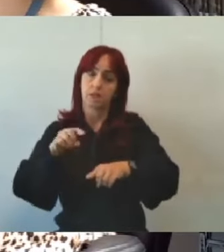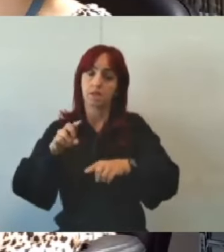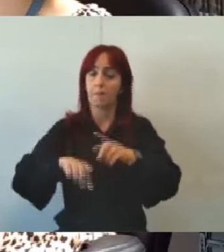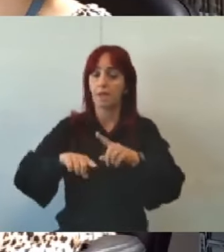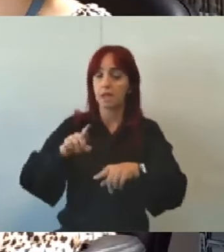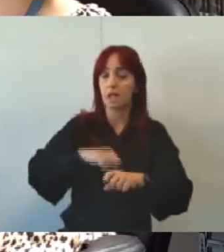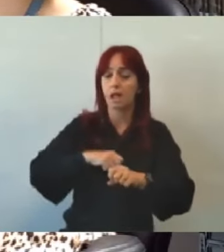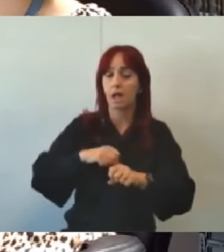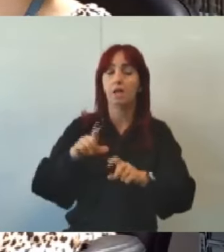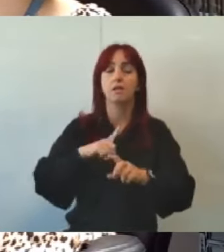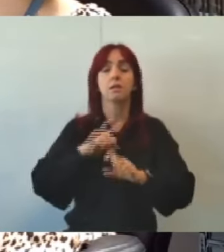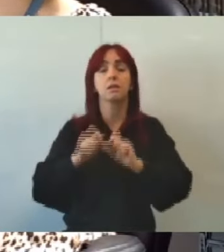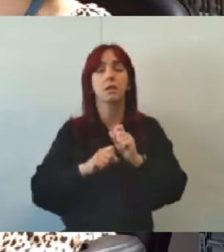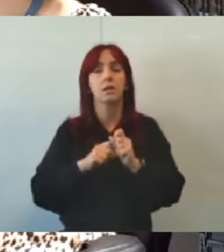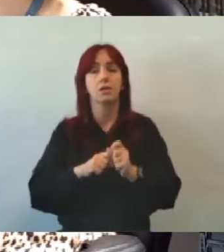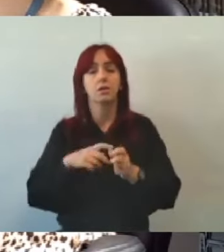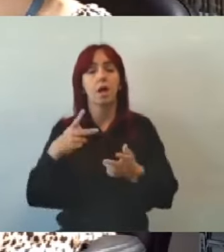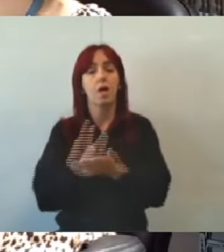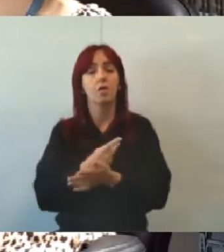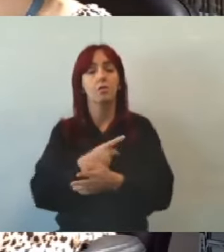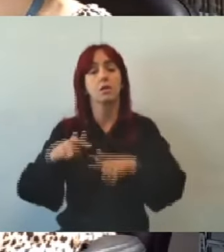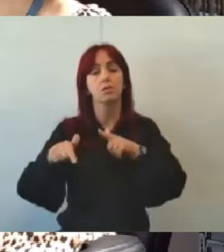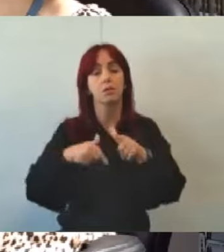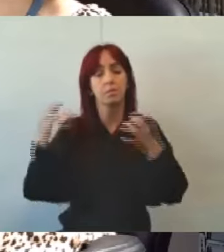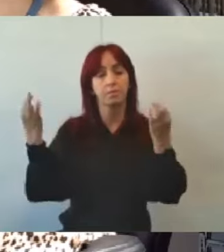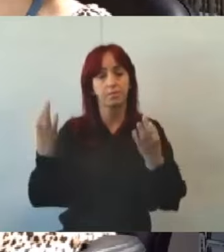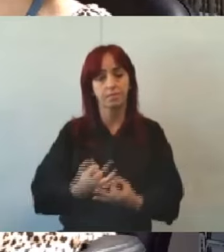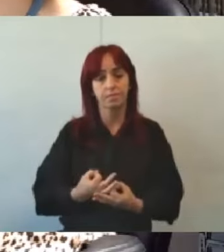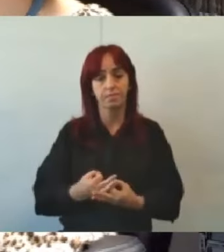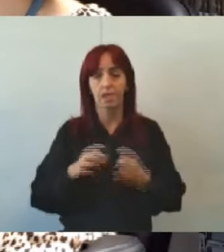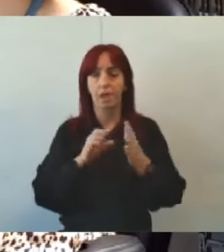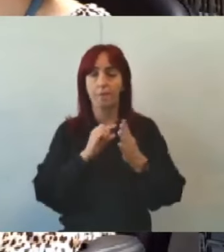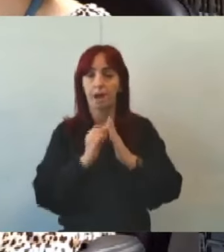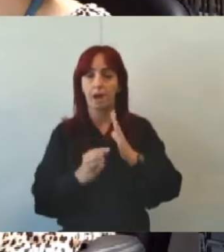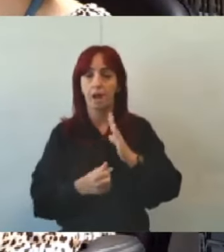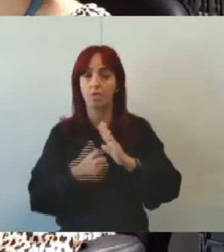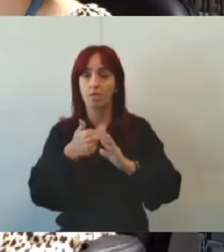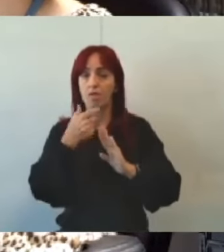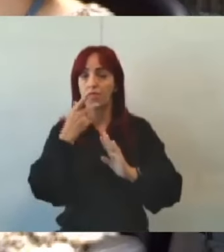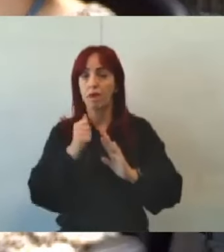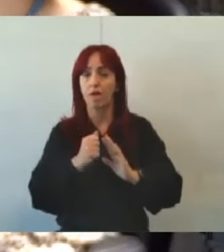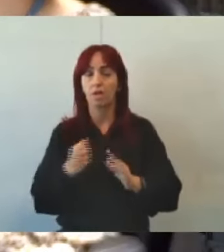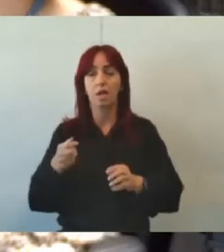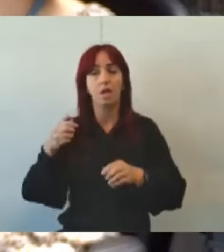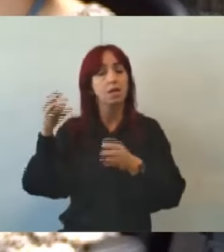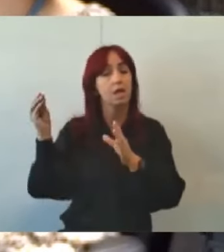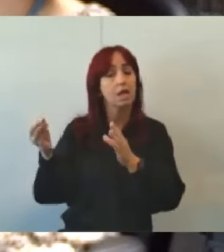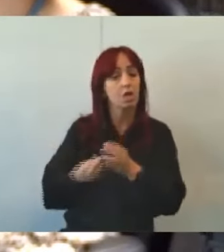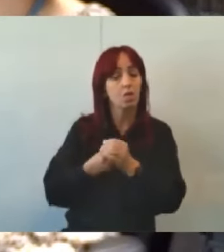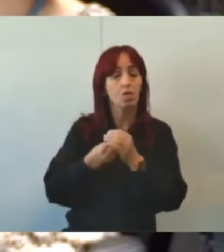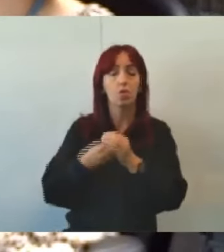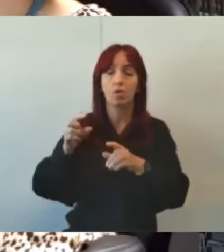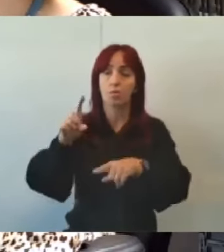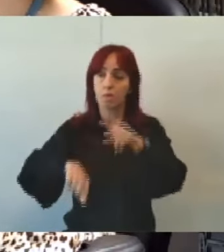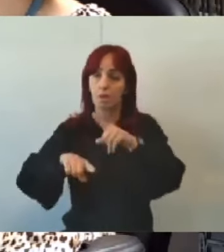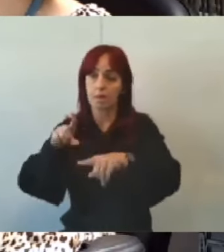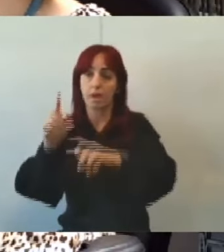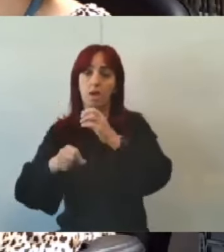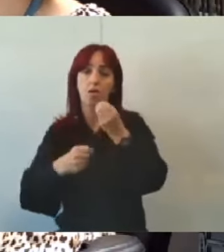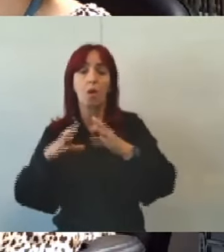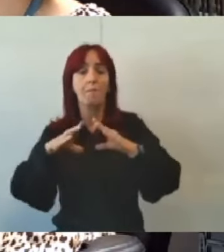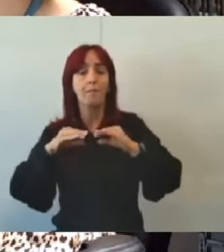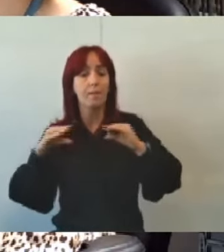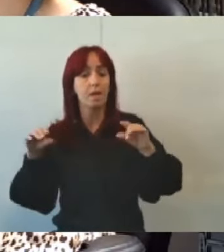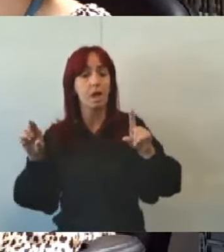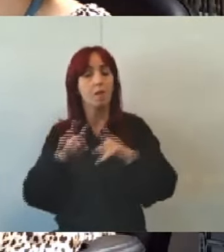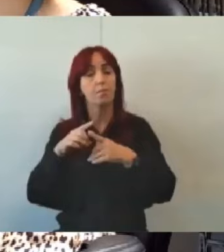a plena realização de sua finalidade o parágrafo único fala que inclui-se os equipamentos previstos neste artigo mobiliário que a gente viu lá defasagem de falta